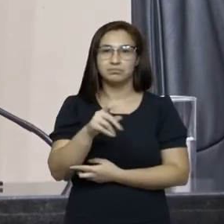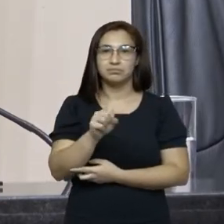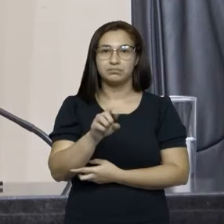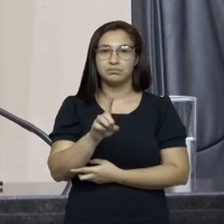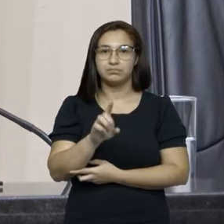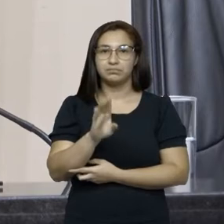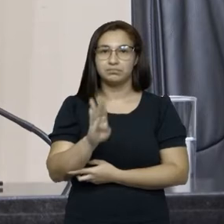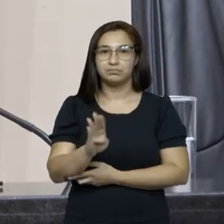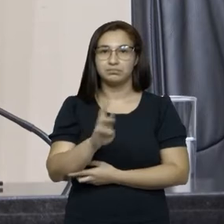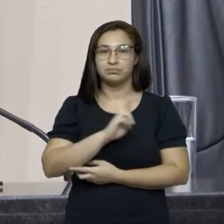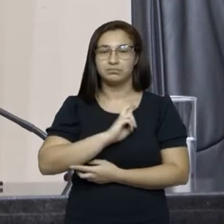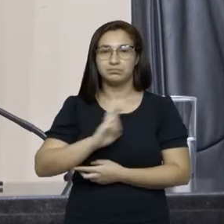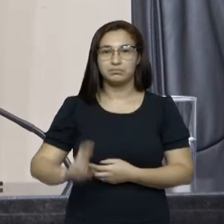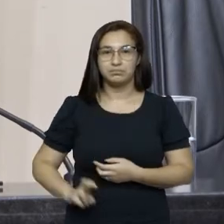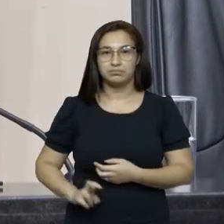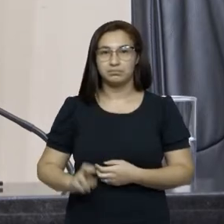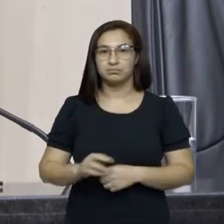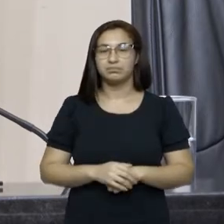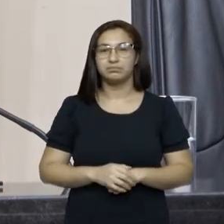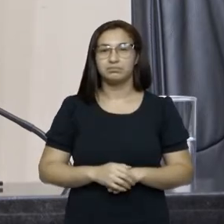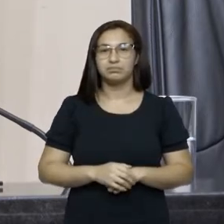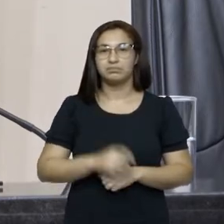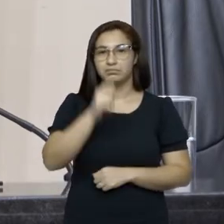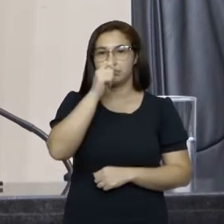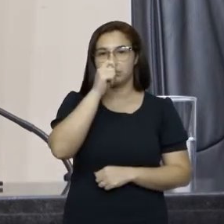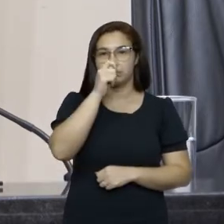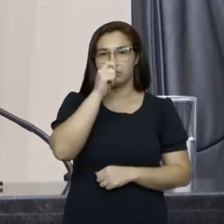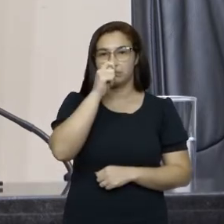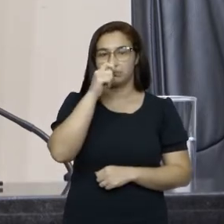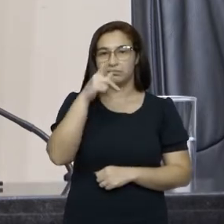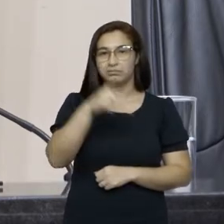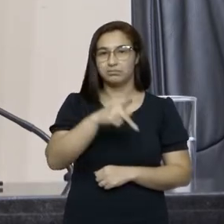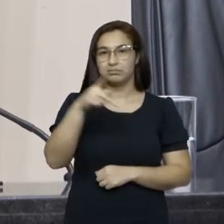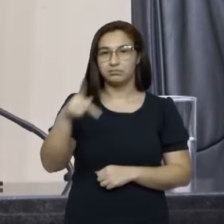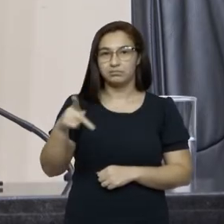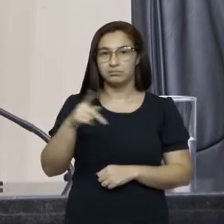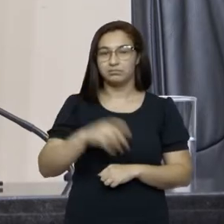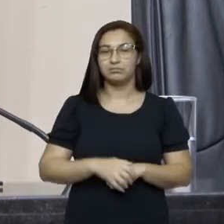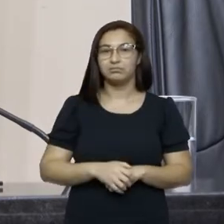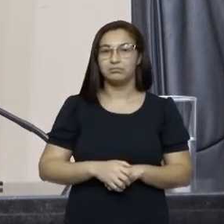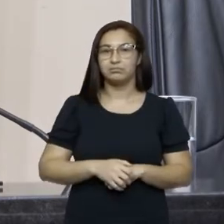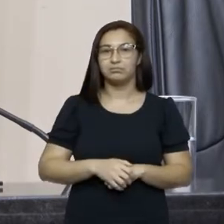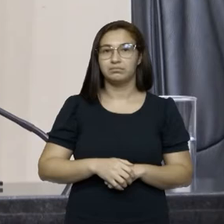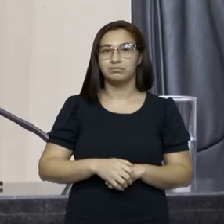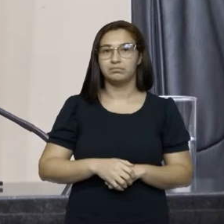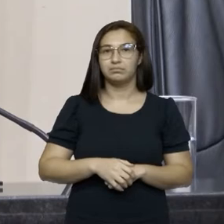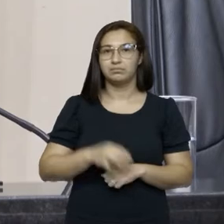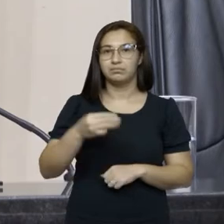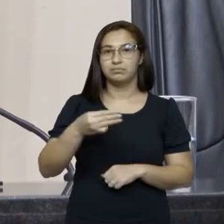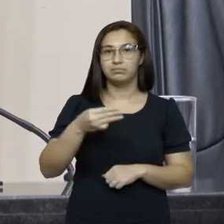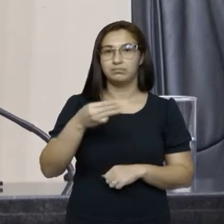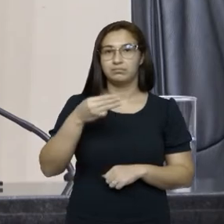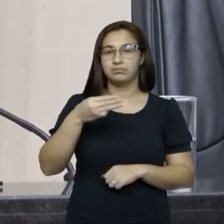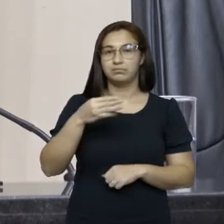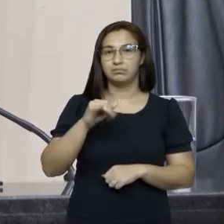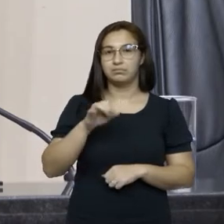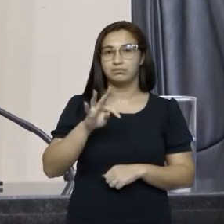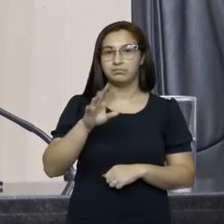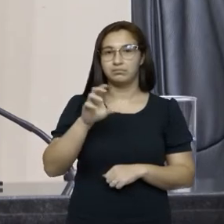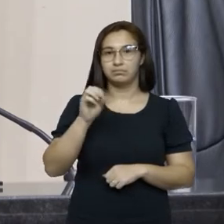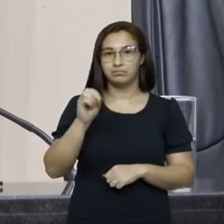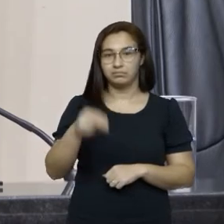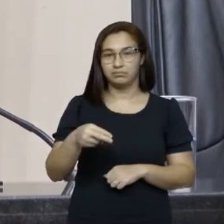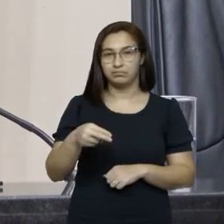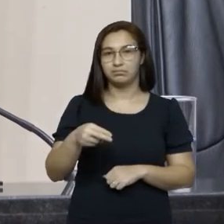republicanos, João Amin, PP, Milton Obos, PSD e